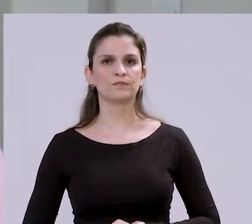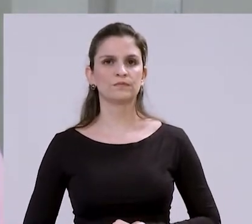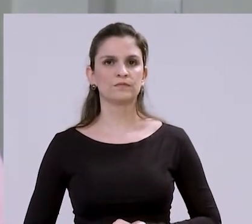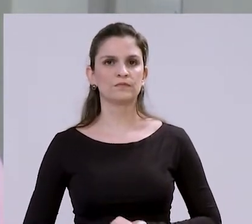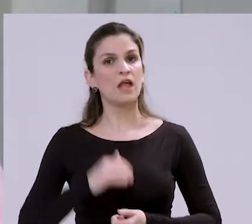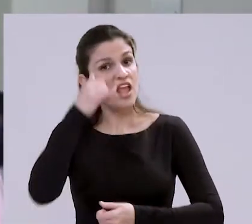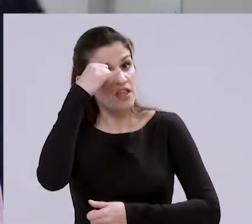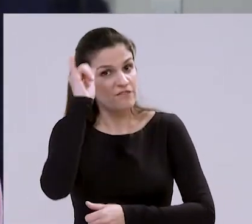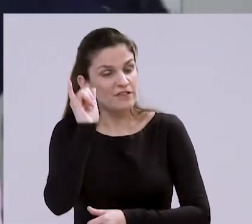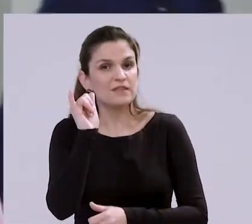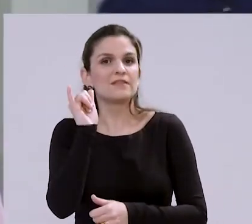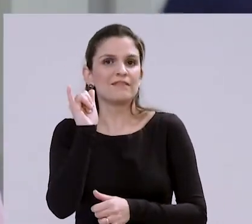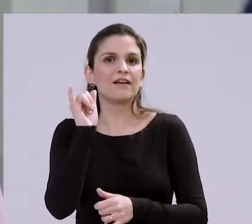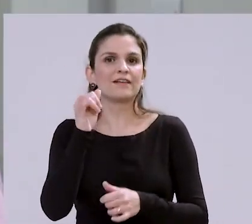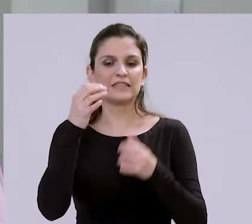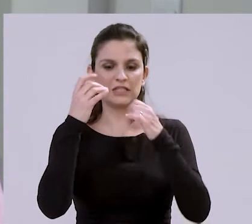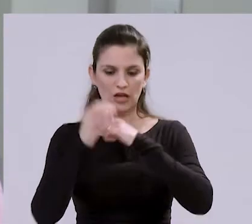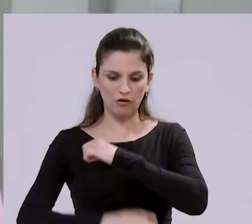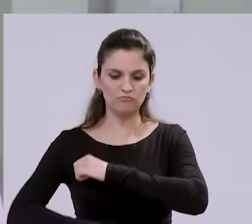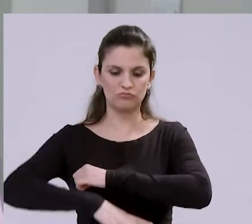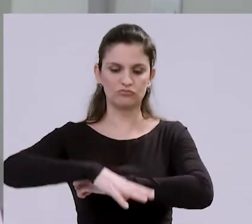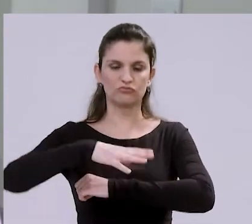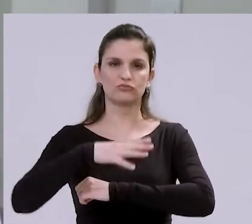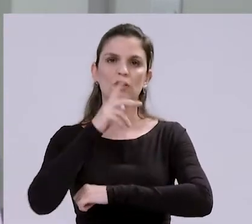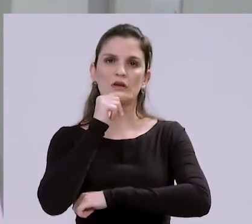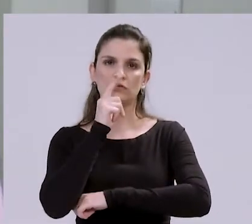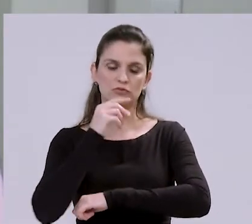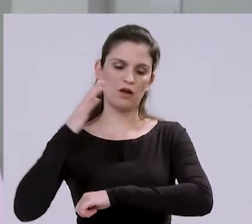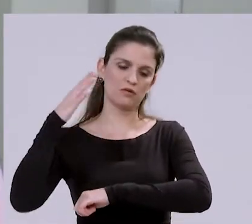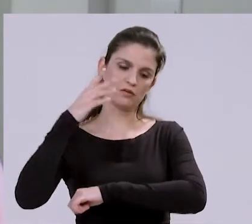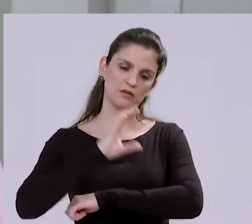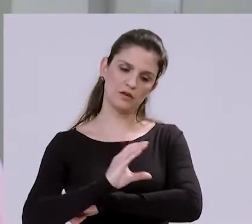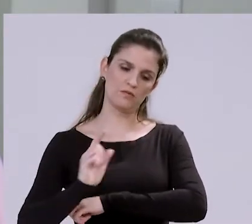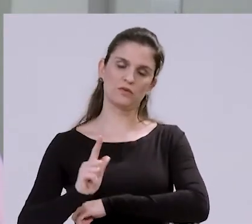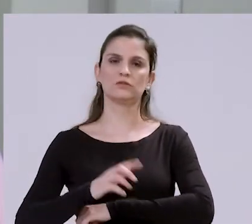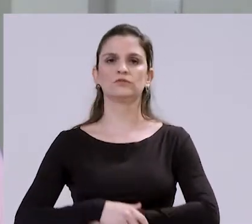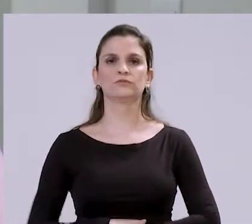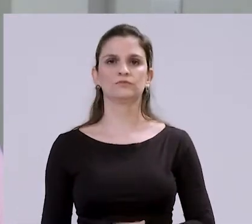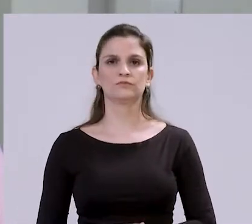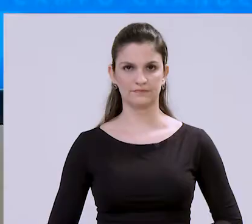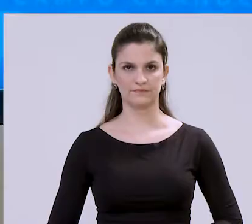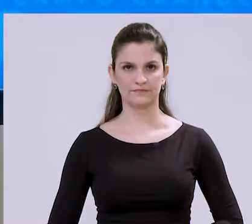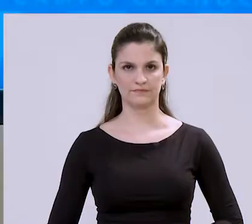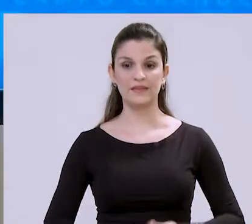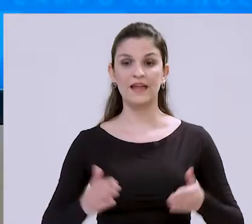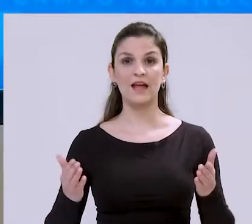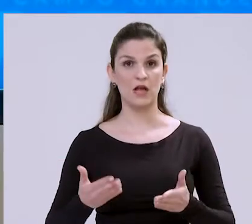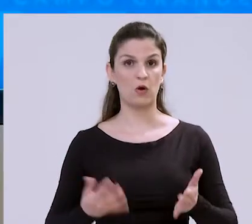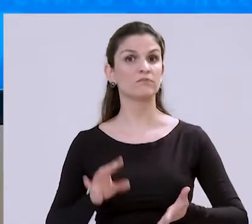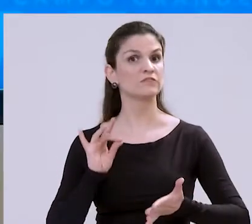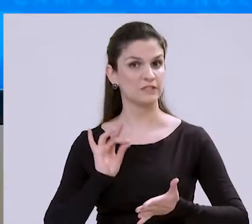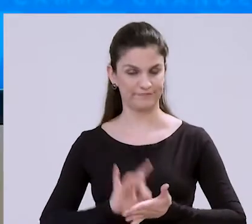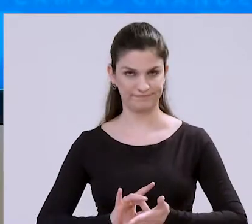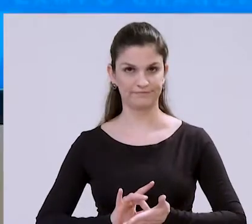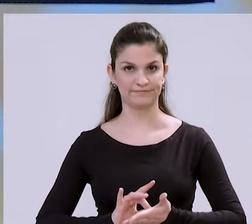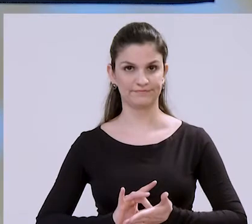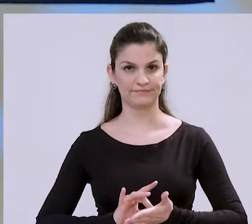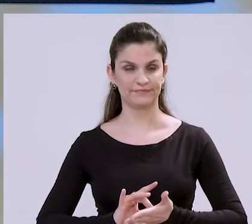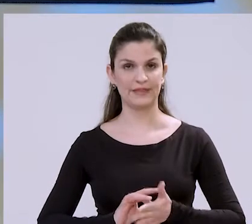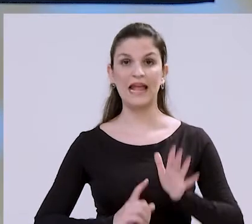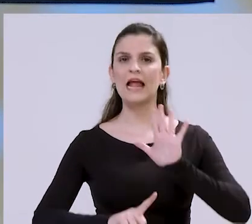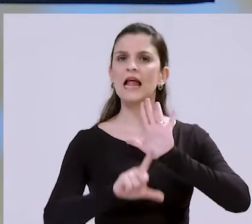retenção de água de chuva no seu espaço, para evitar as enchentes, em especial, na cidade de Campo Grande. Agora é para valer.